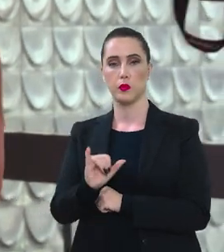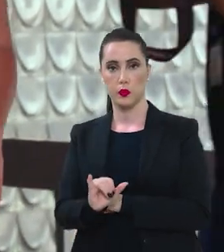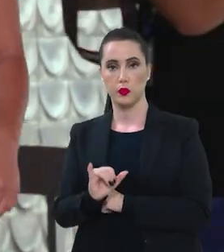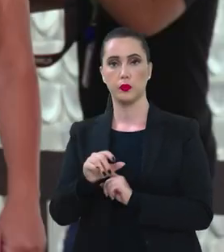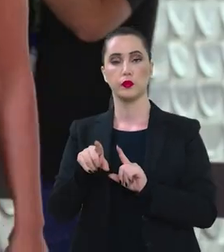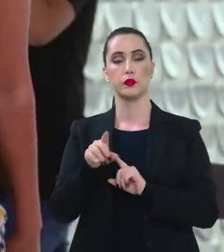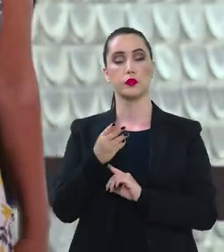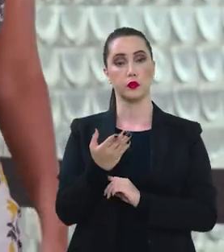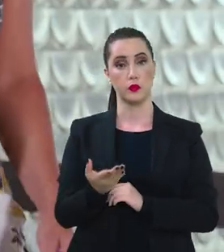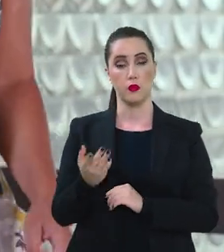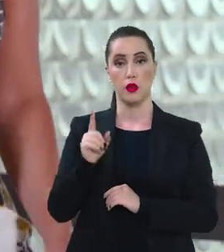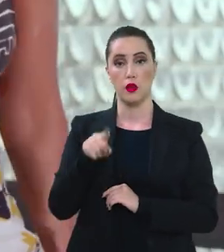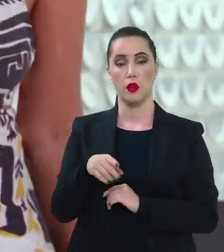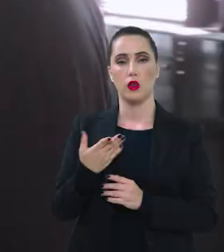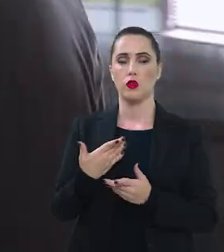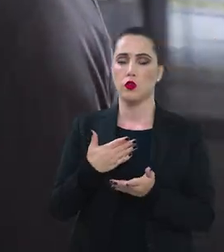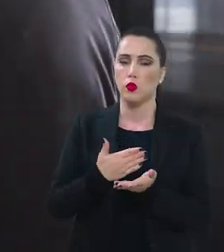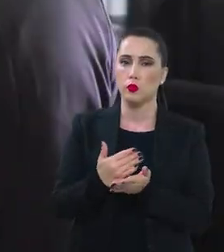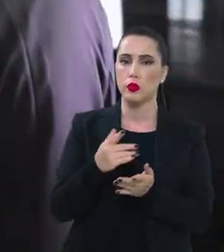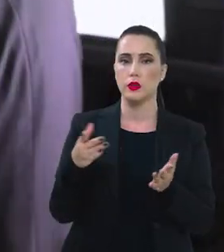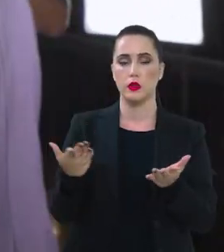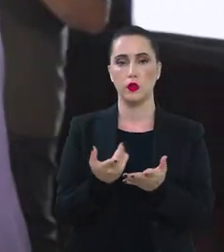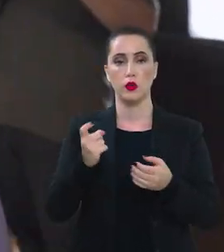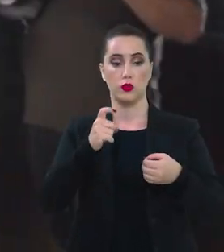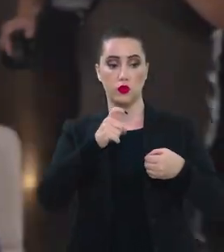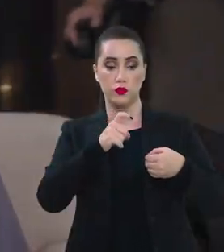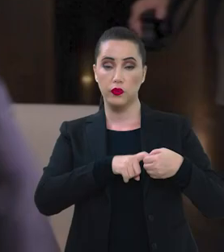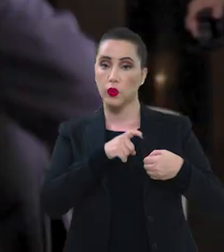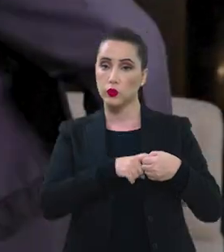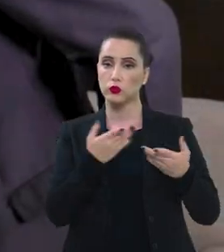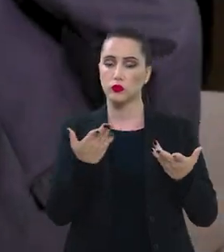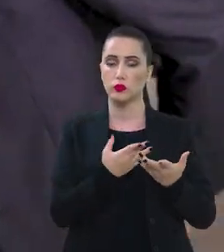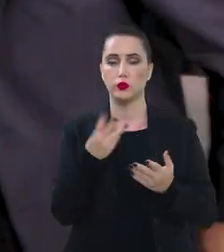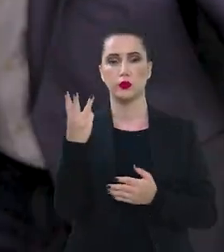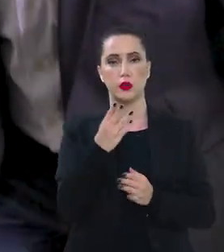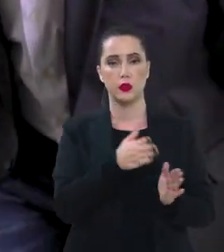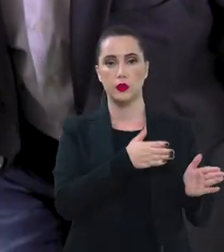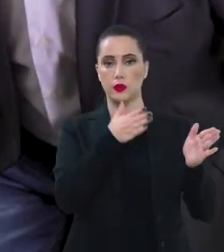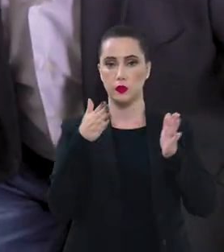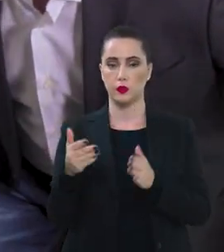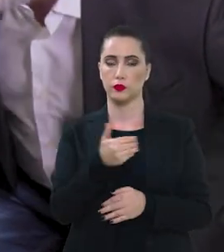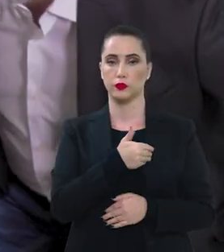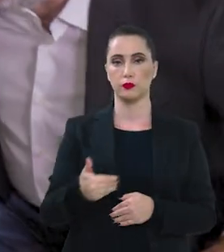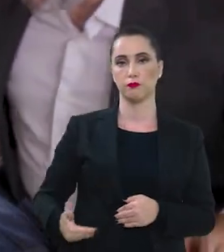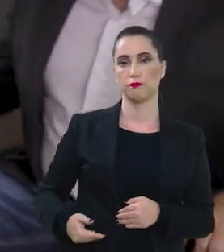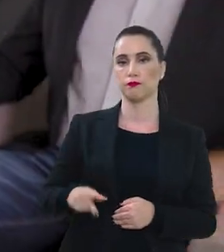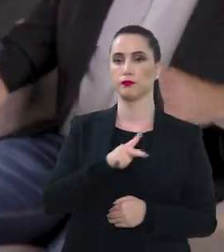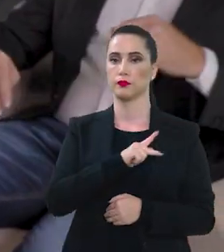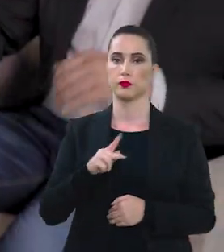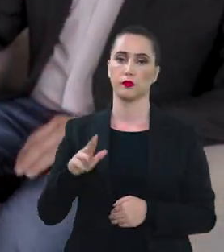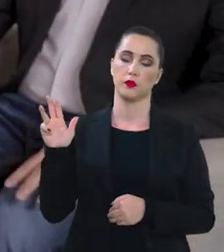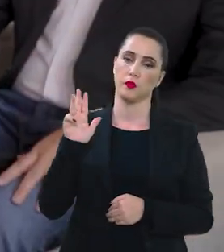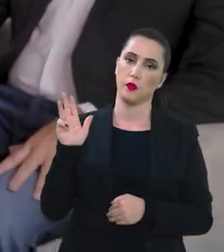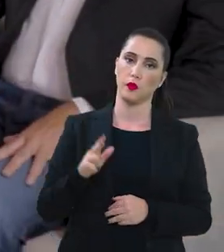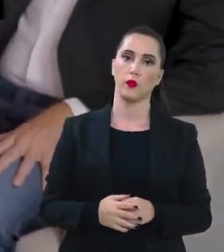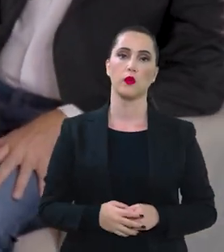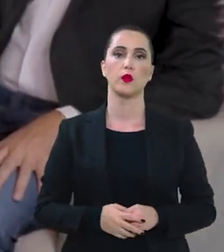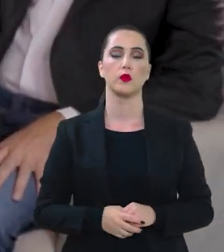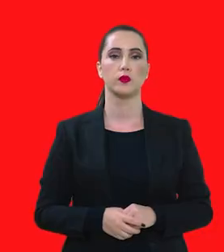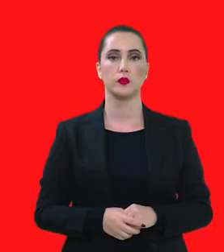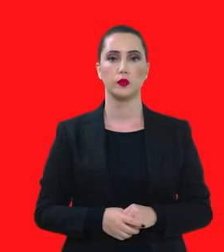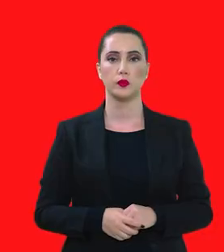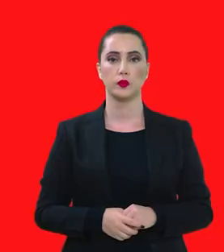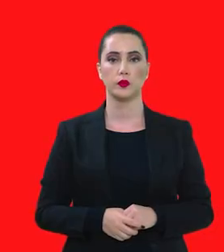Pública com Cidadania, o Pronace, que está sendo retomado neste terceiro mandato do governo do presidente